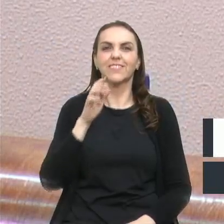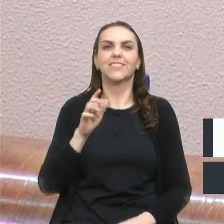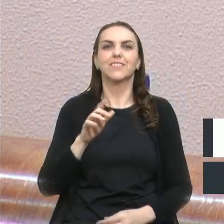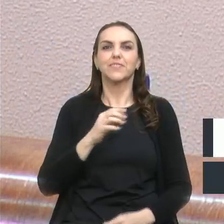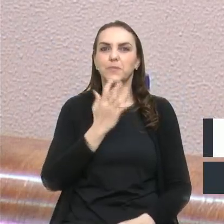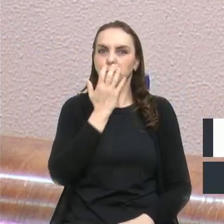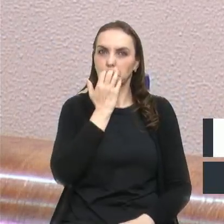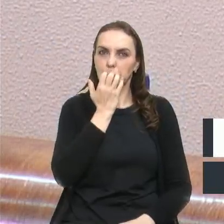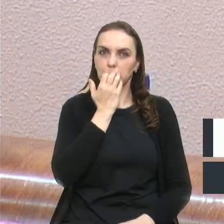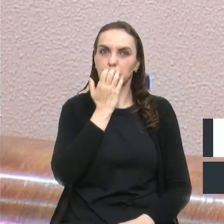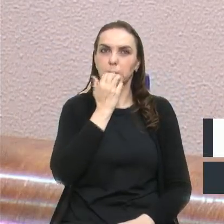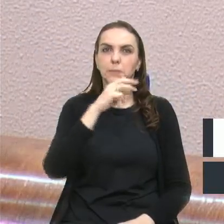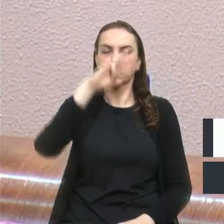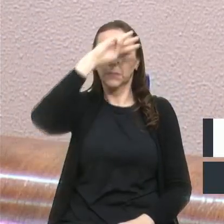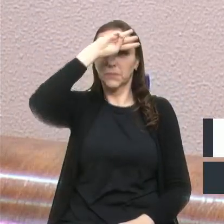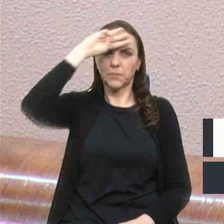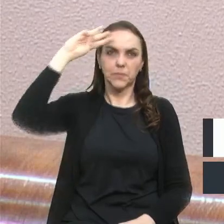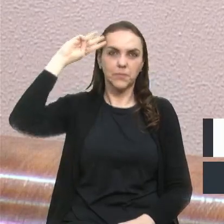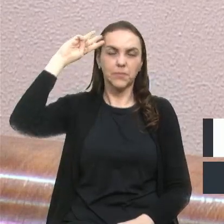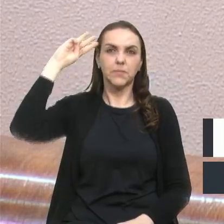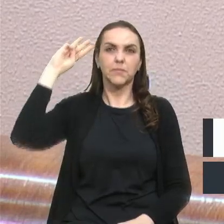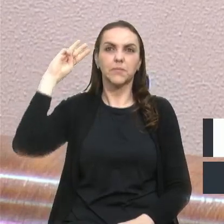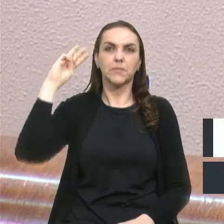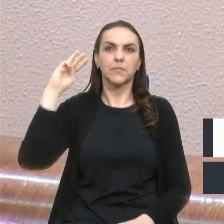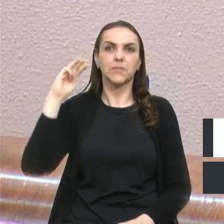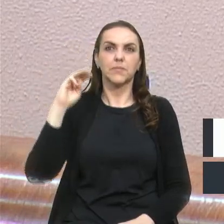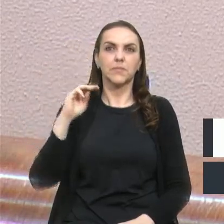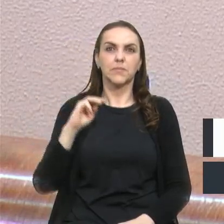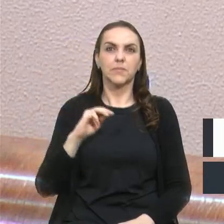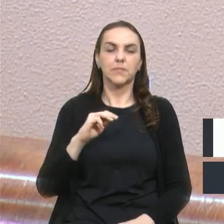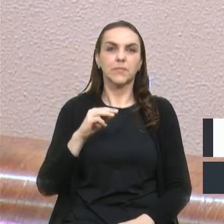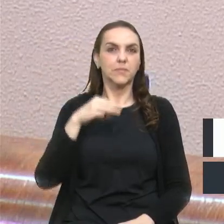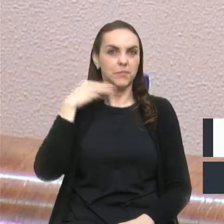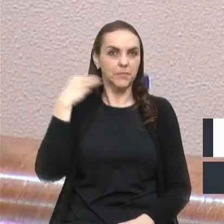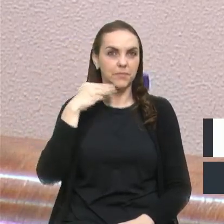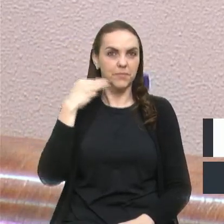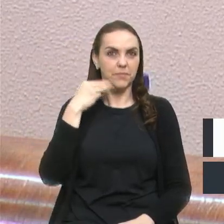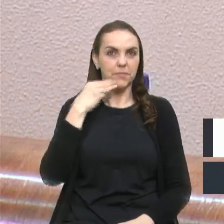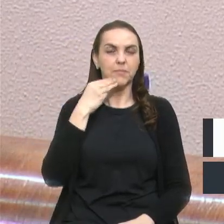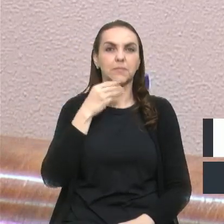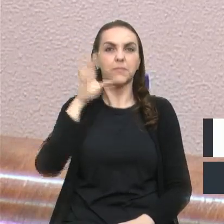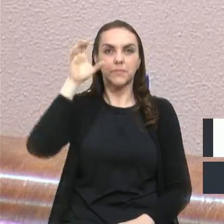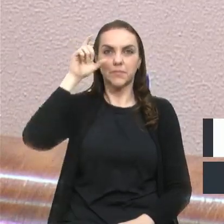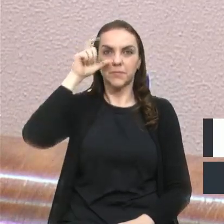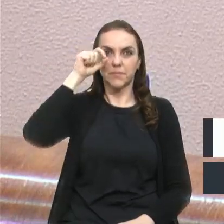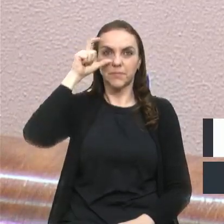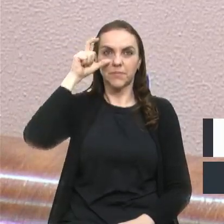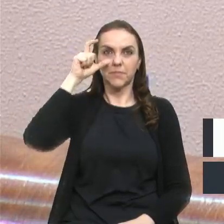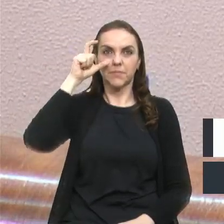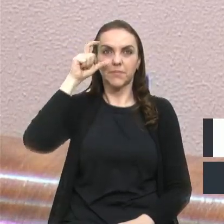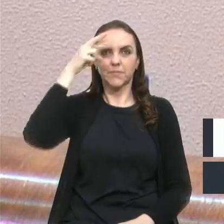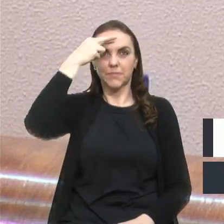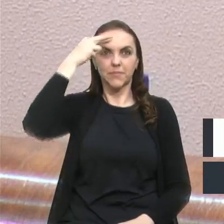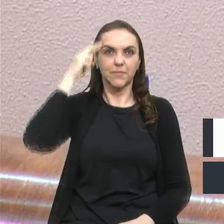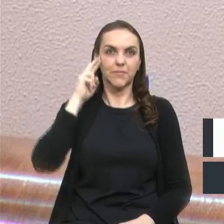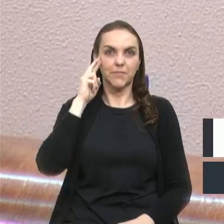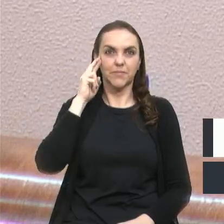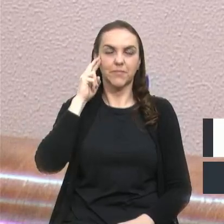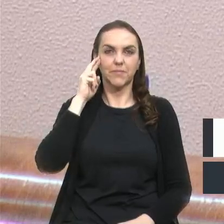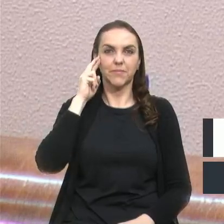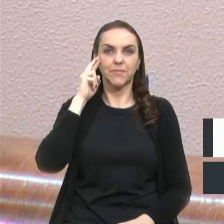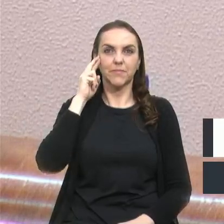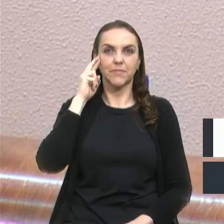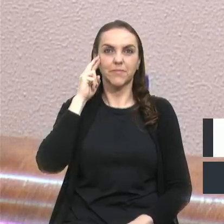Camiles, Juliano Valim, Maurício Marisol Santos, Maurício Scalco, Rafael Bueno,